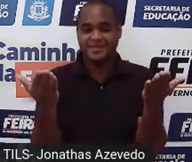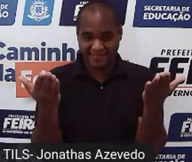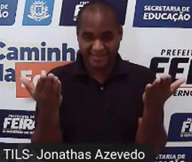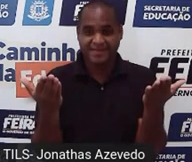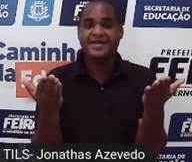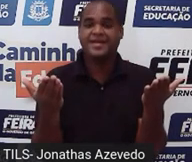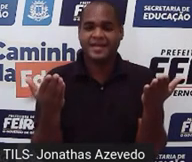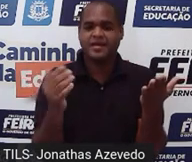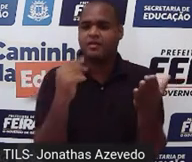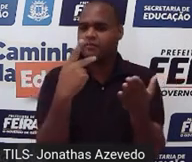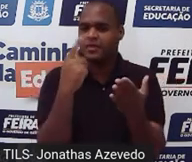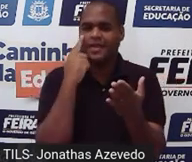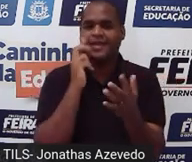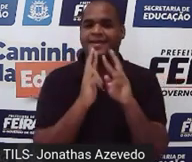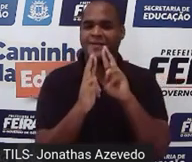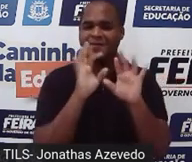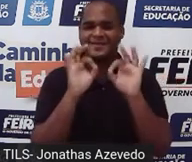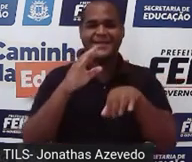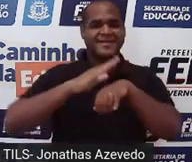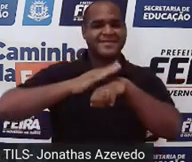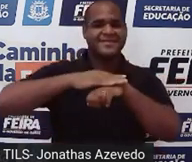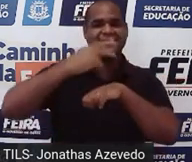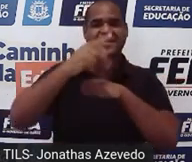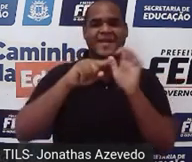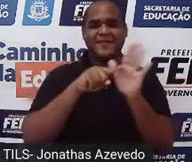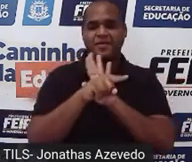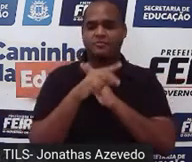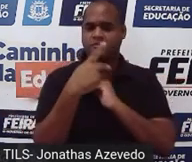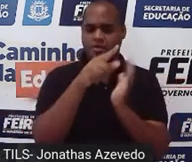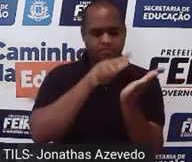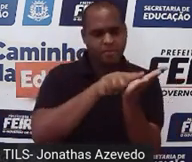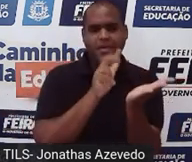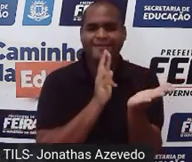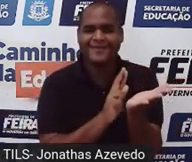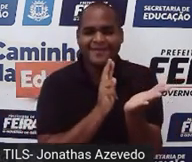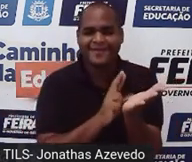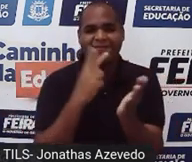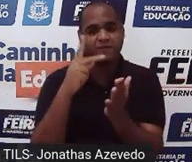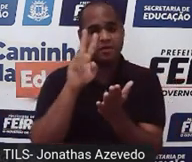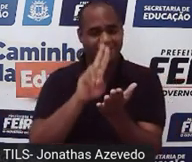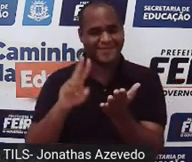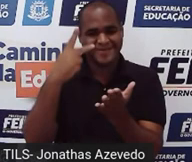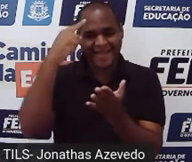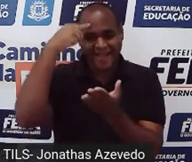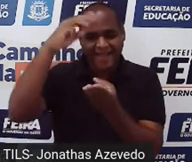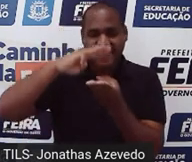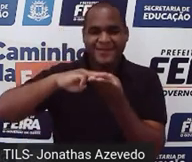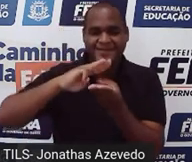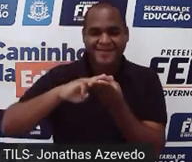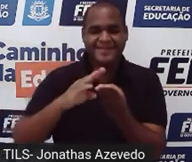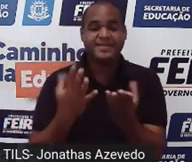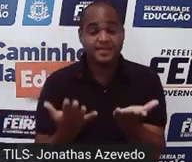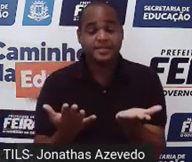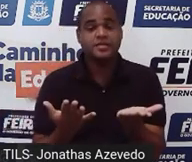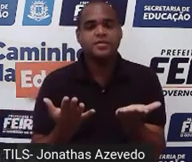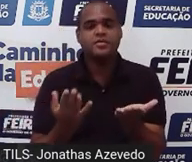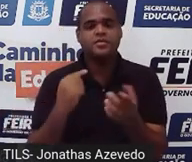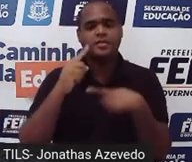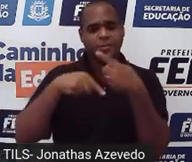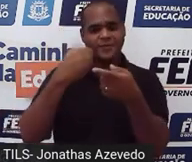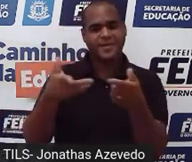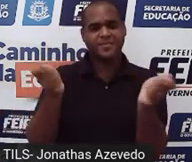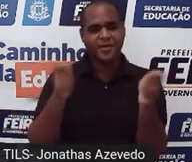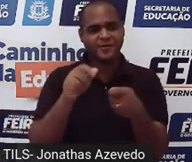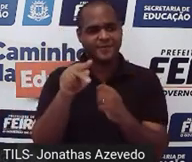que você responda essa sua pergunta no seu caderno, no caderno que você usa pra estudar matemática e depois você